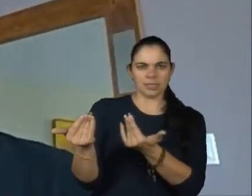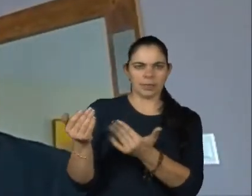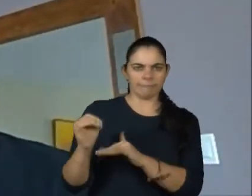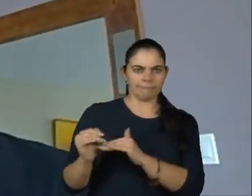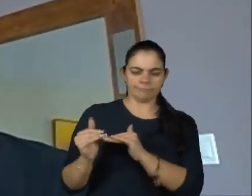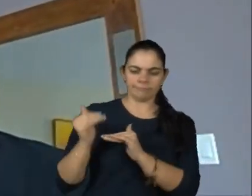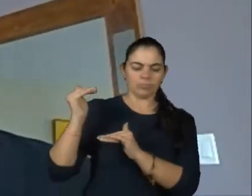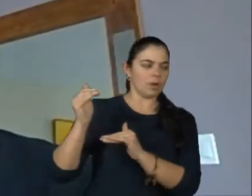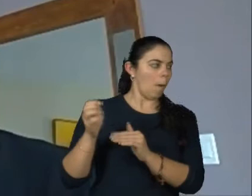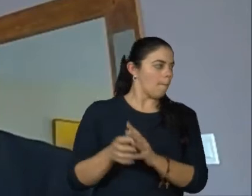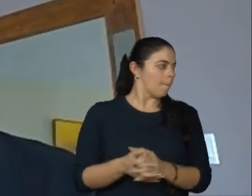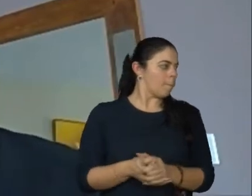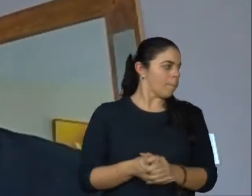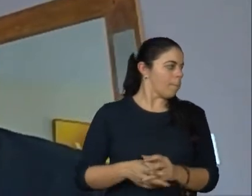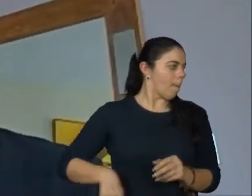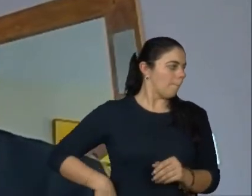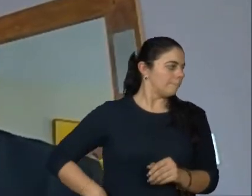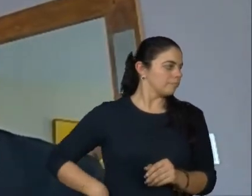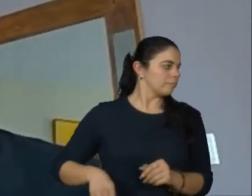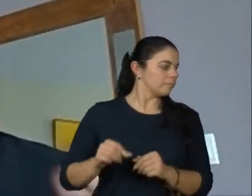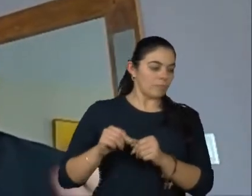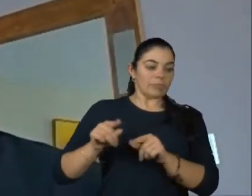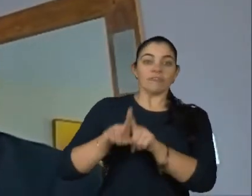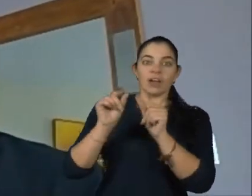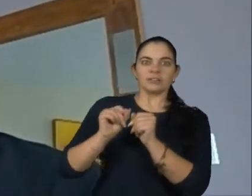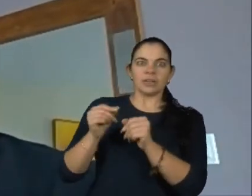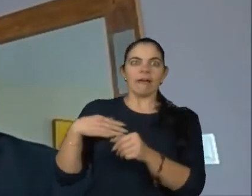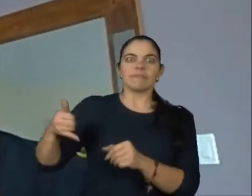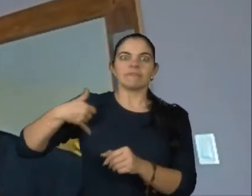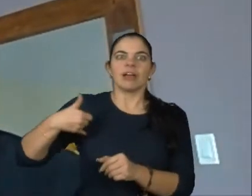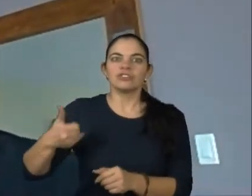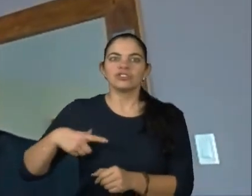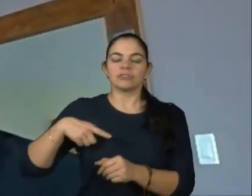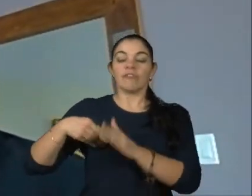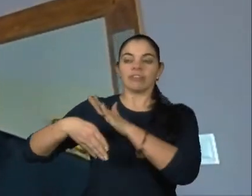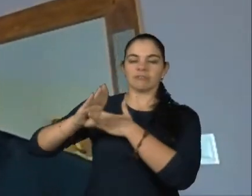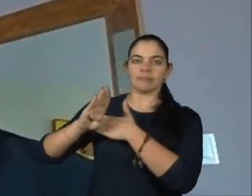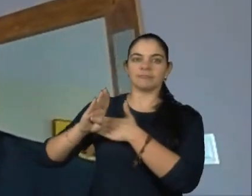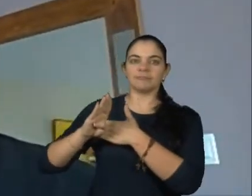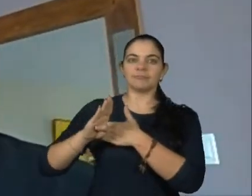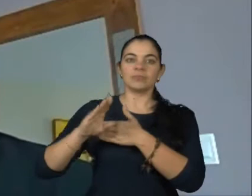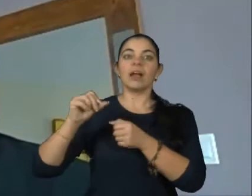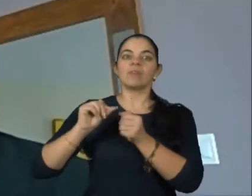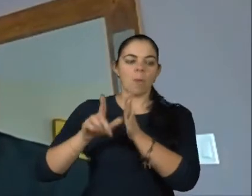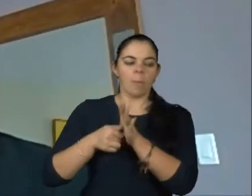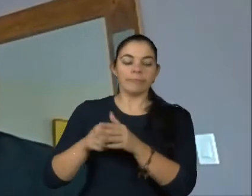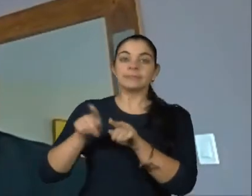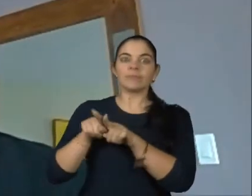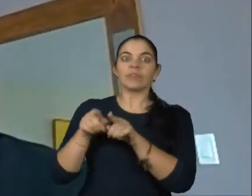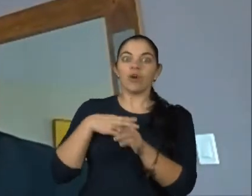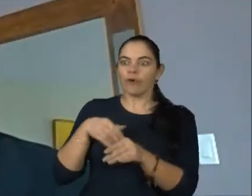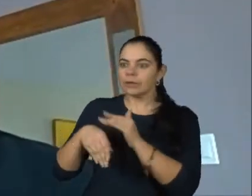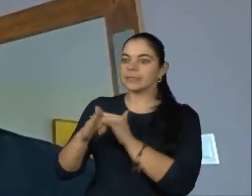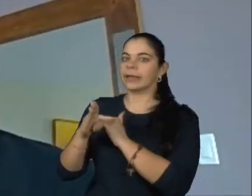ainda na infância, mas já perto da linha da adolescência, vai chegando a idade que essa galera tem que sair, né? E aí, quando essa galera vai